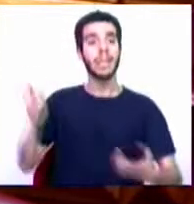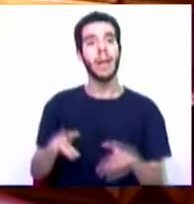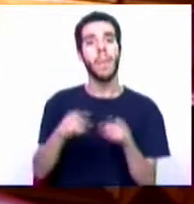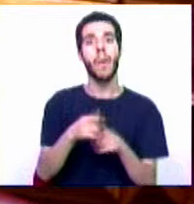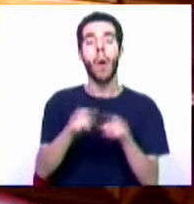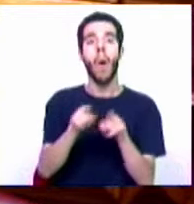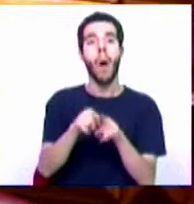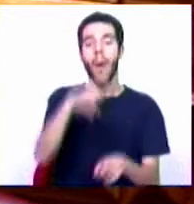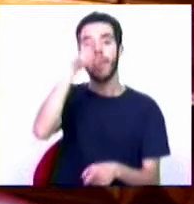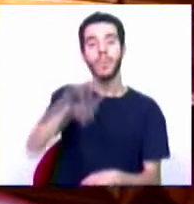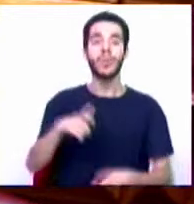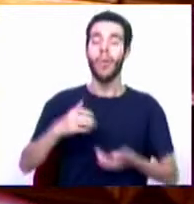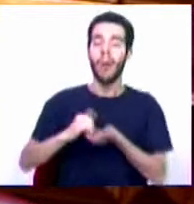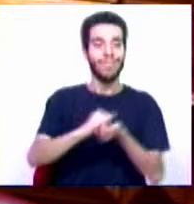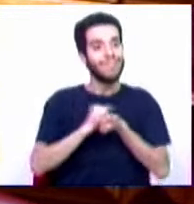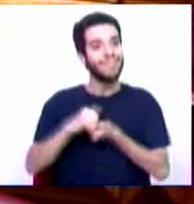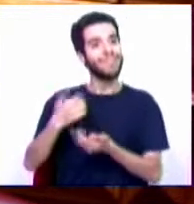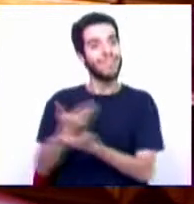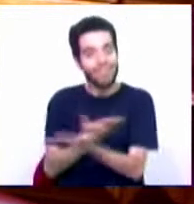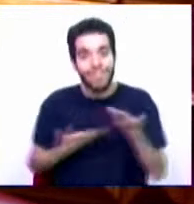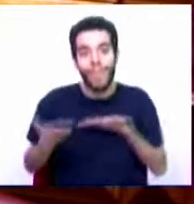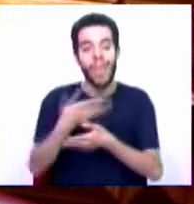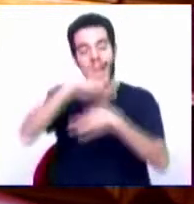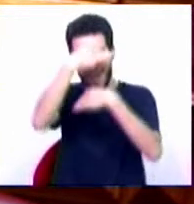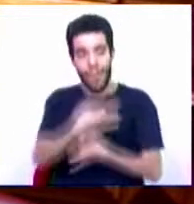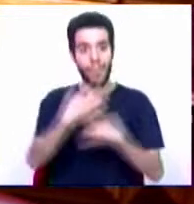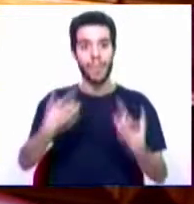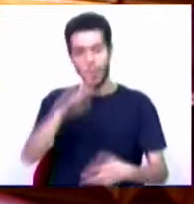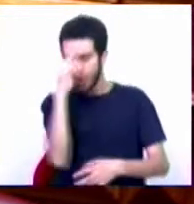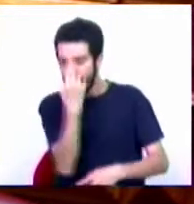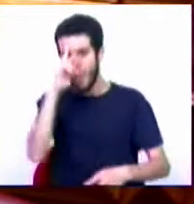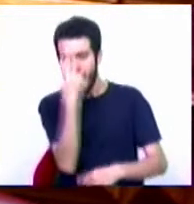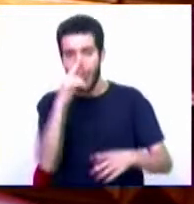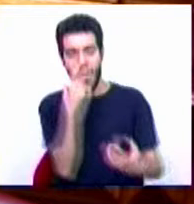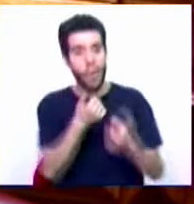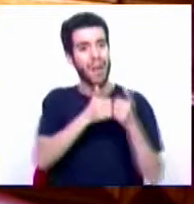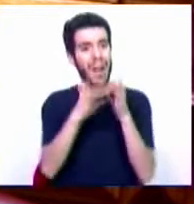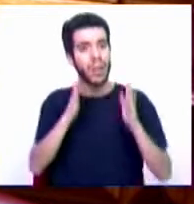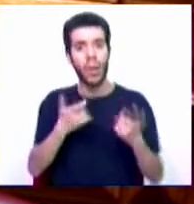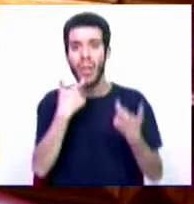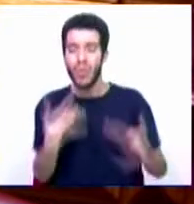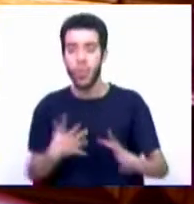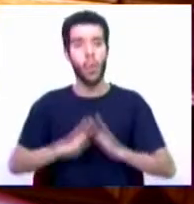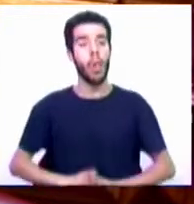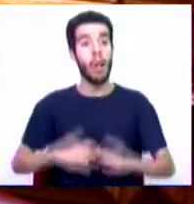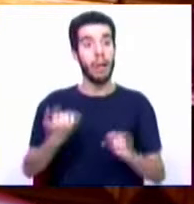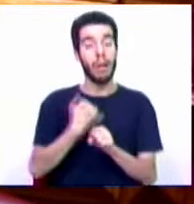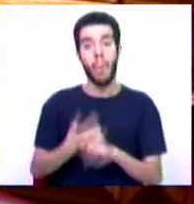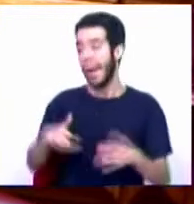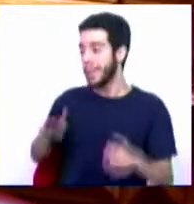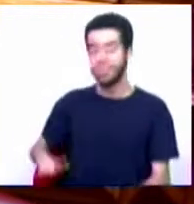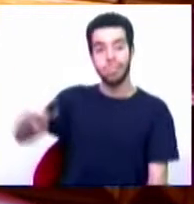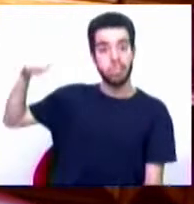abnegado, solidário, humilde, incansável nos seus esforços em todas as causas que abraçou ao longo da sua vida.